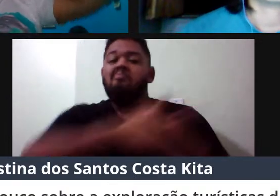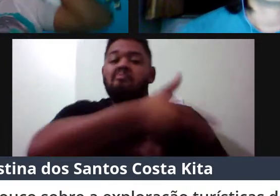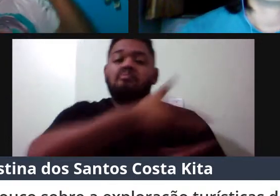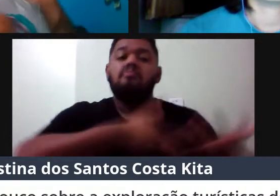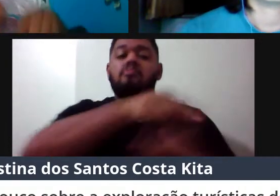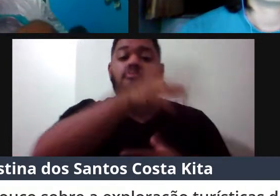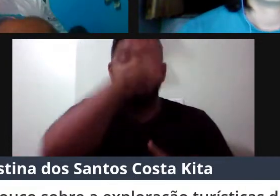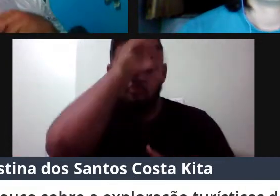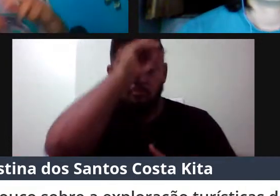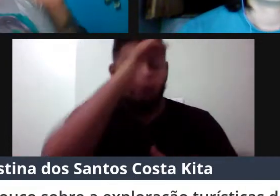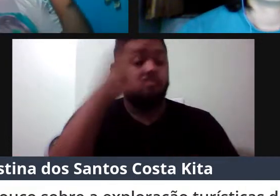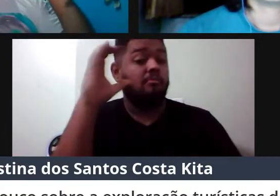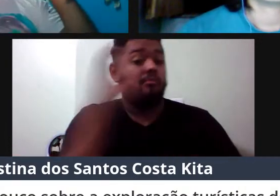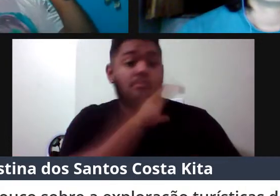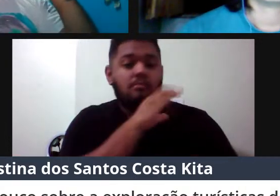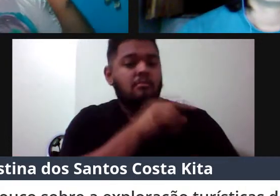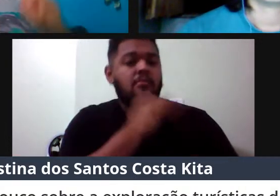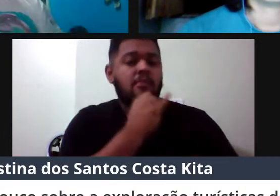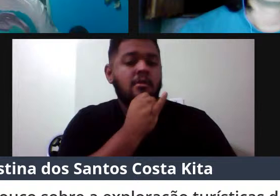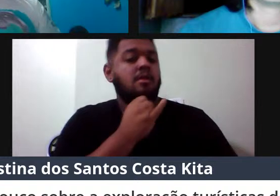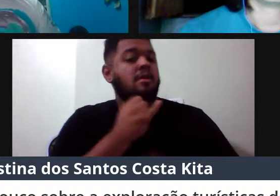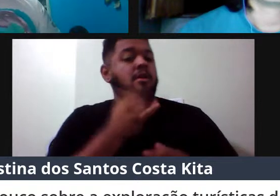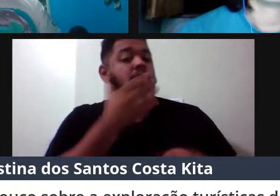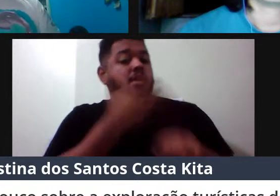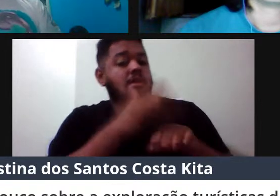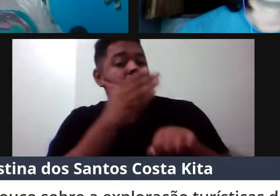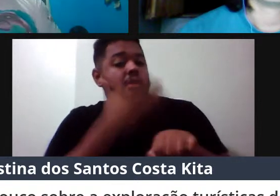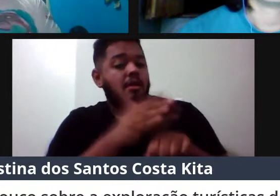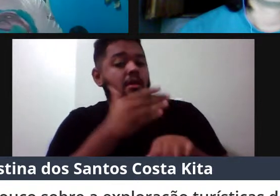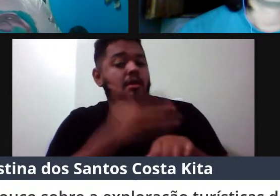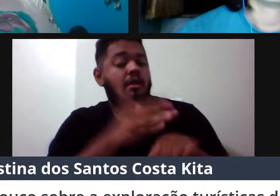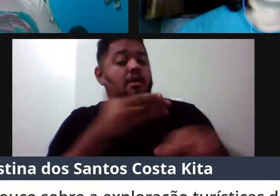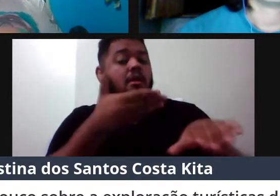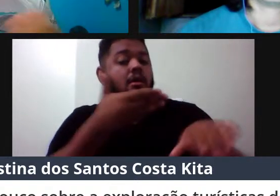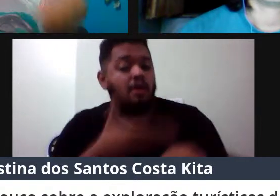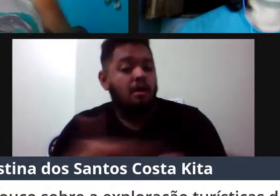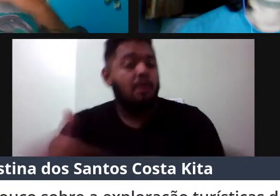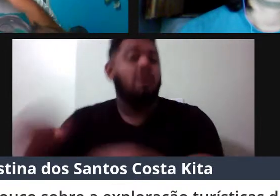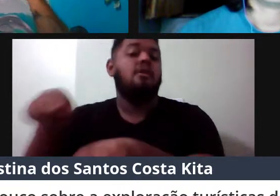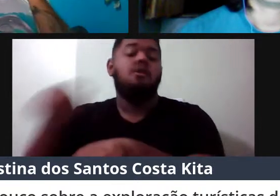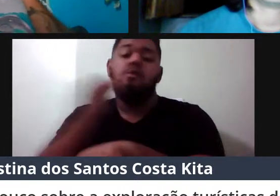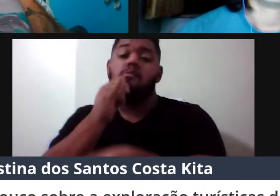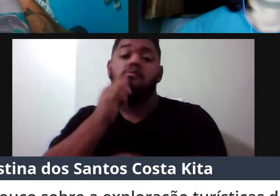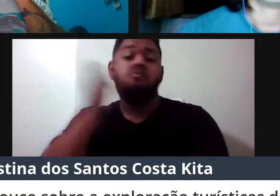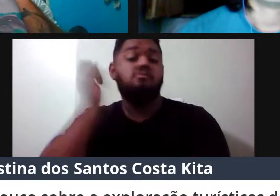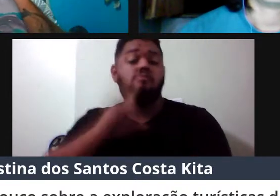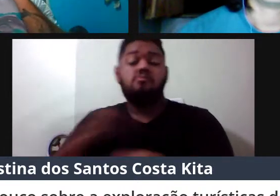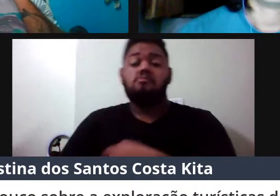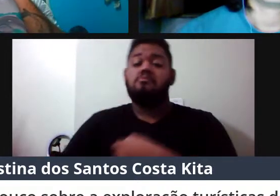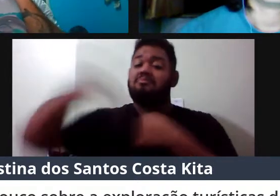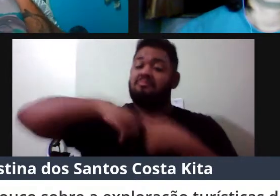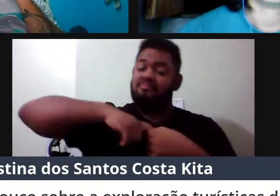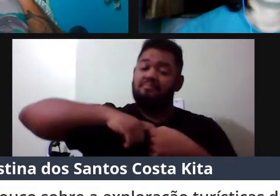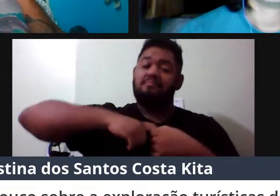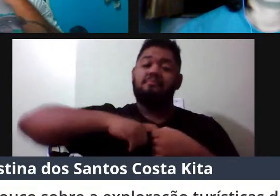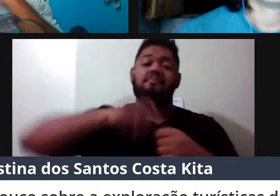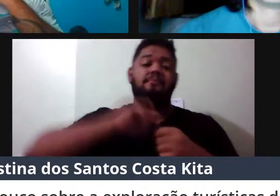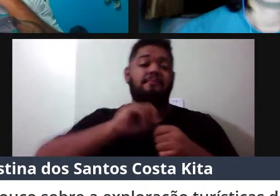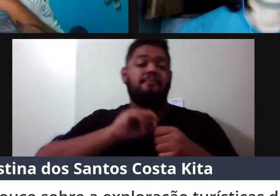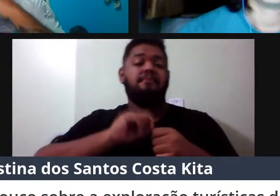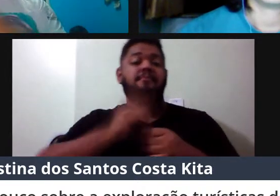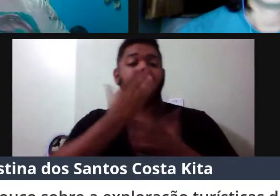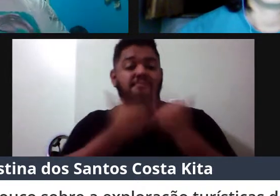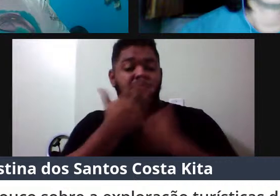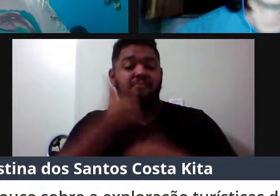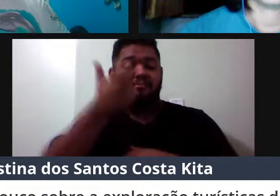muito rápido e quando você treina os animais dando peixe, eles facilmente voltam, né, para se alimentar